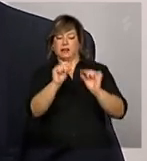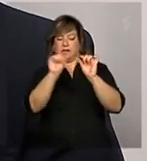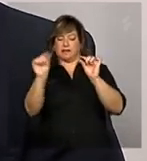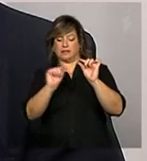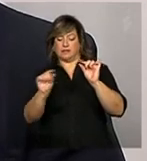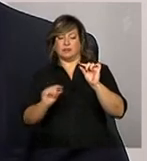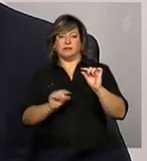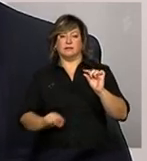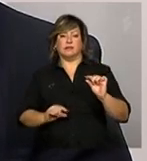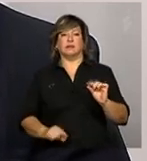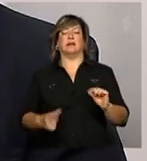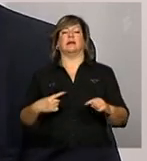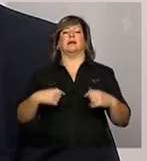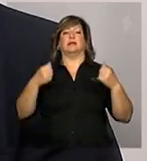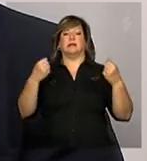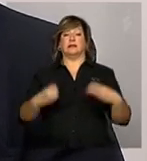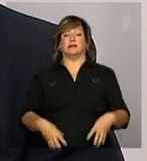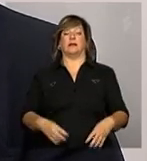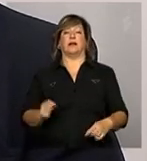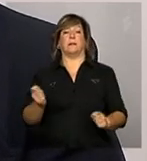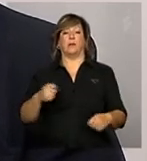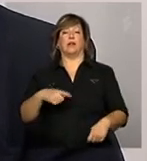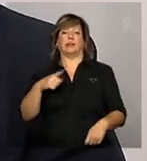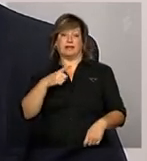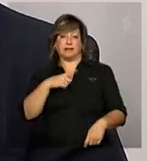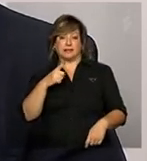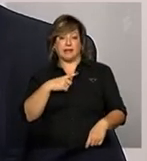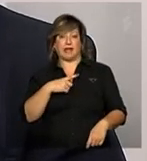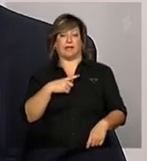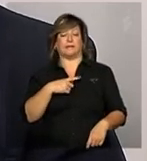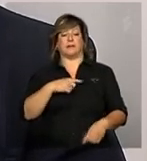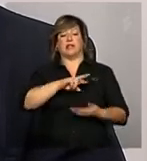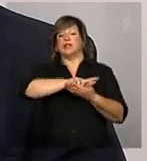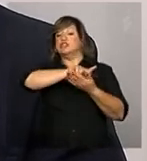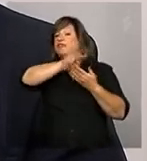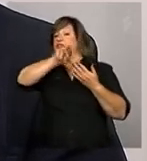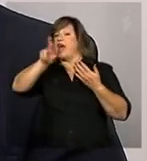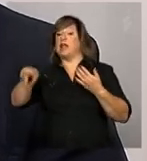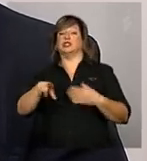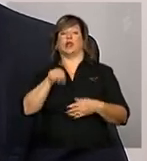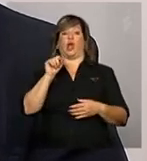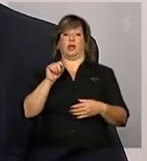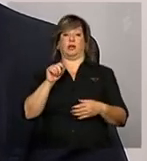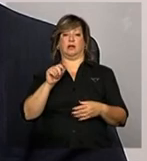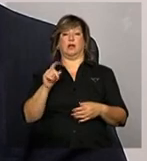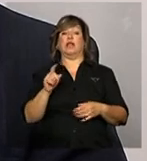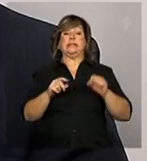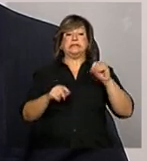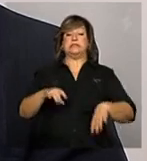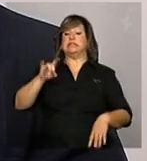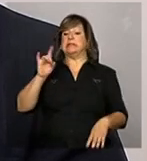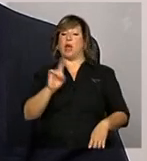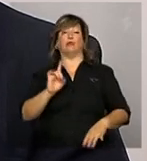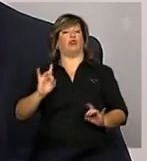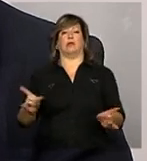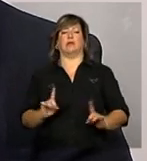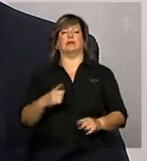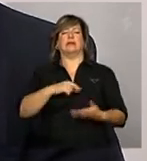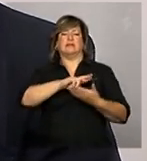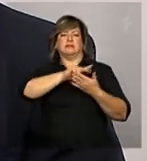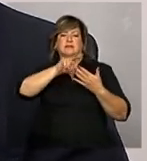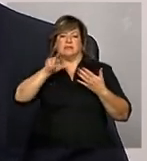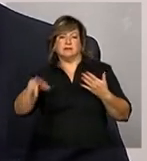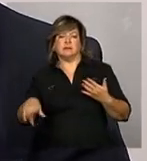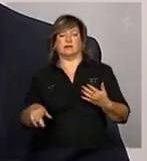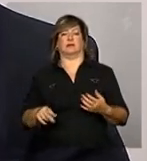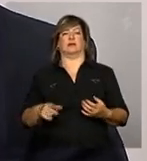comporta, claro, nós temos múltiplas escolhas, não existe mais uma resposta pronta, por assim dizer, ou é sim